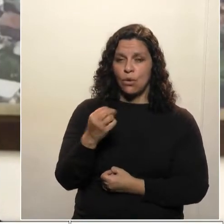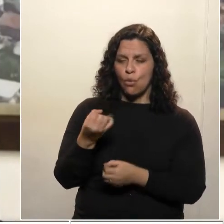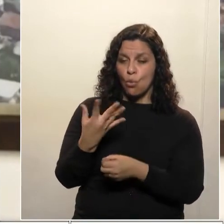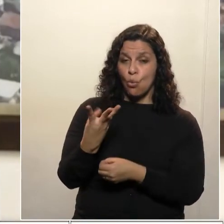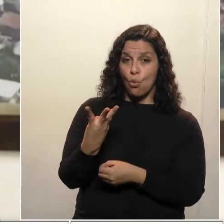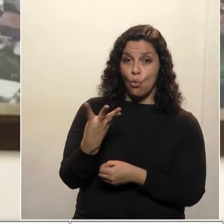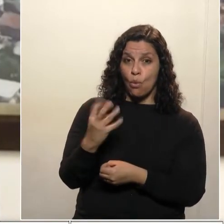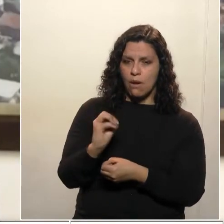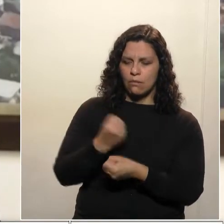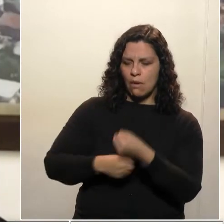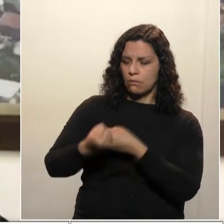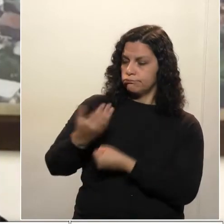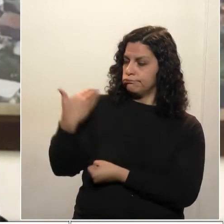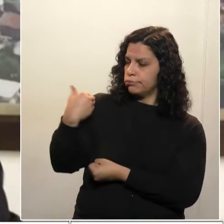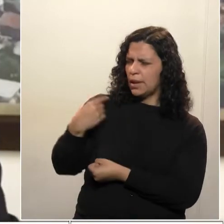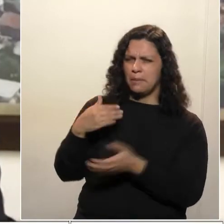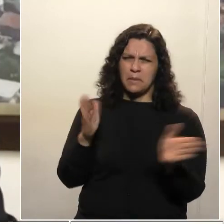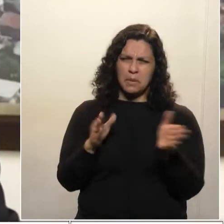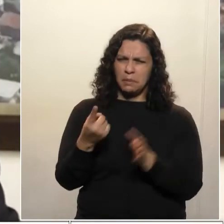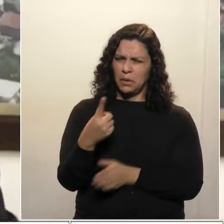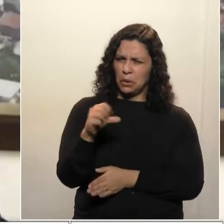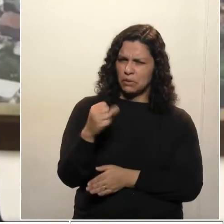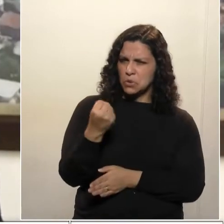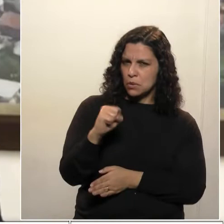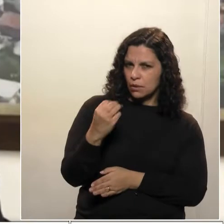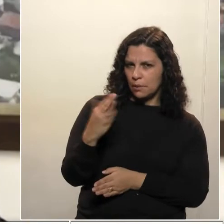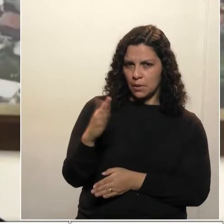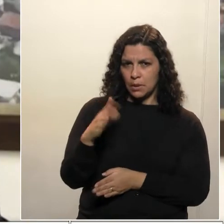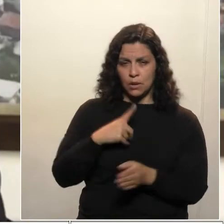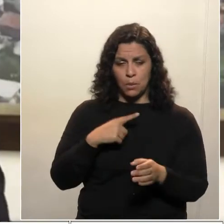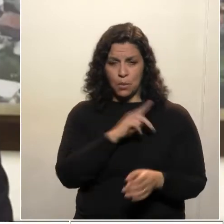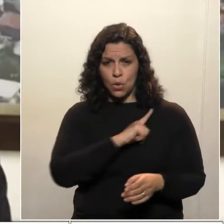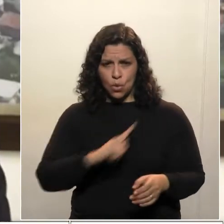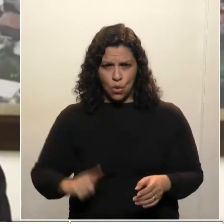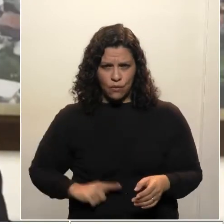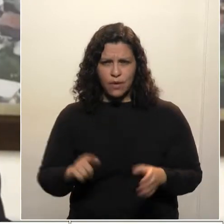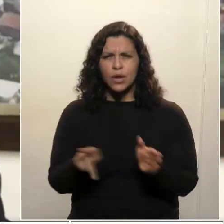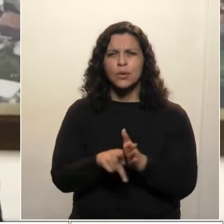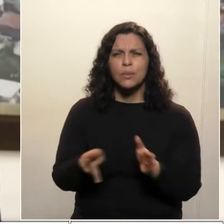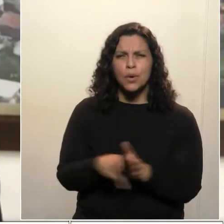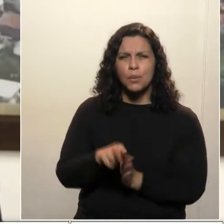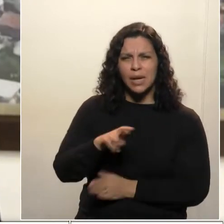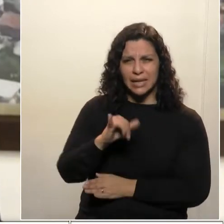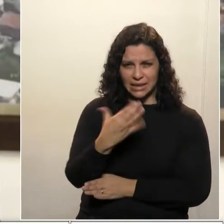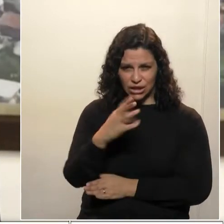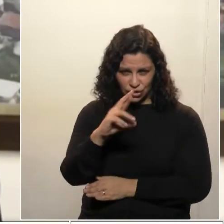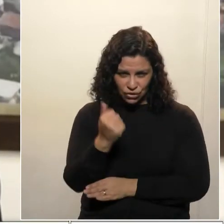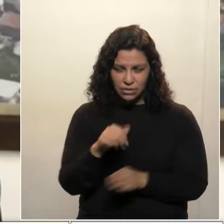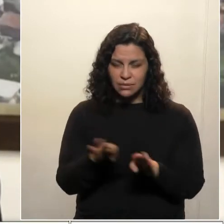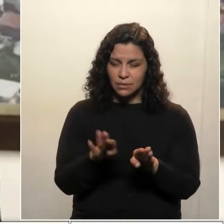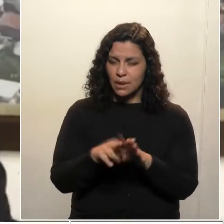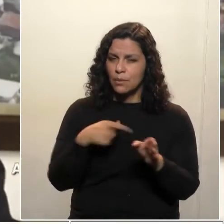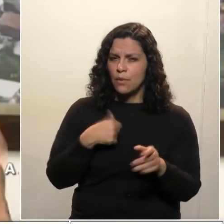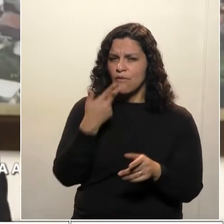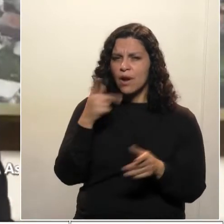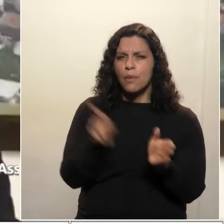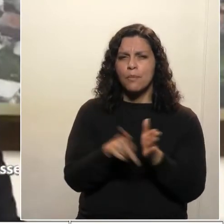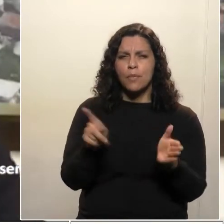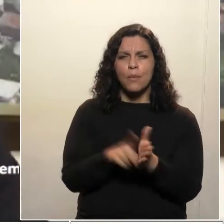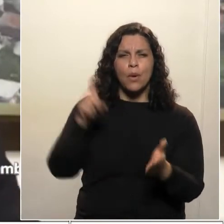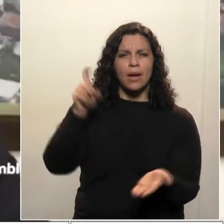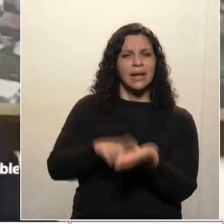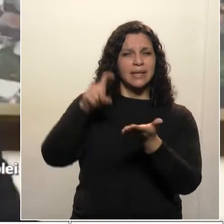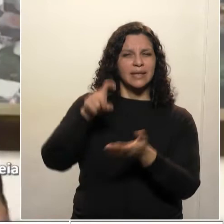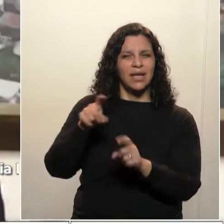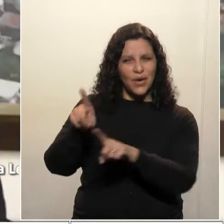em torno de 1980, durante o governo José Riche, foi chamado de clique rural